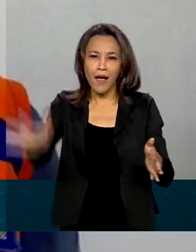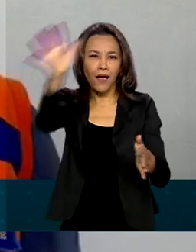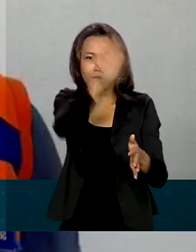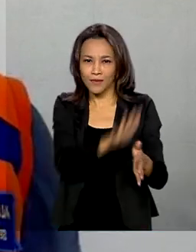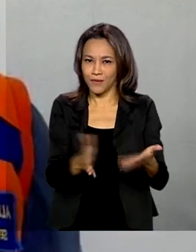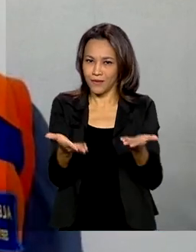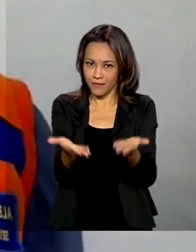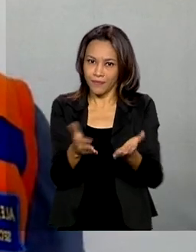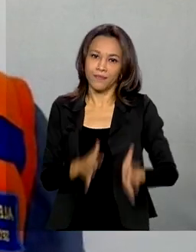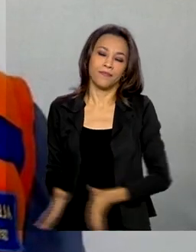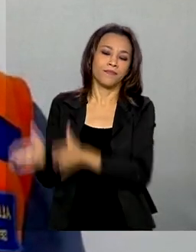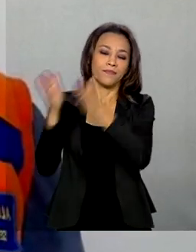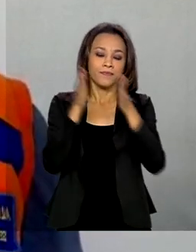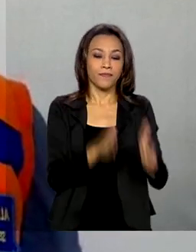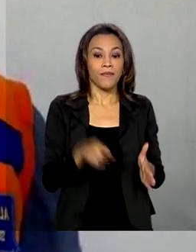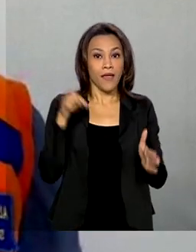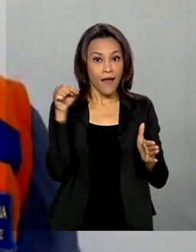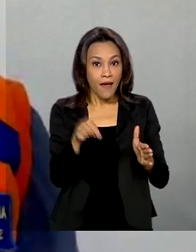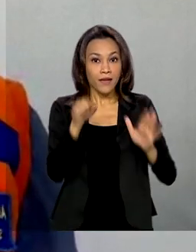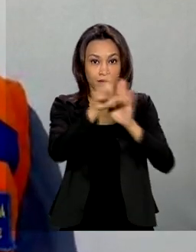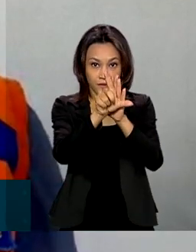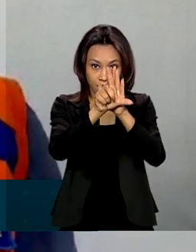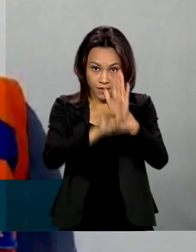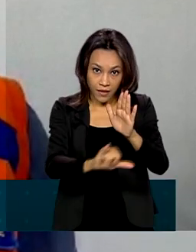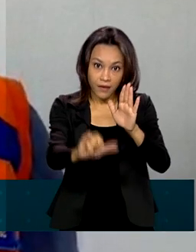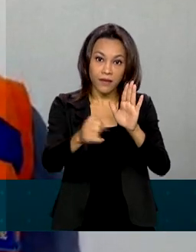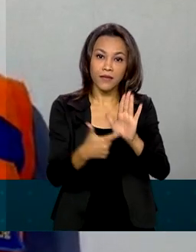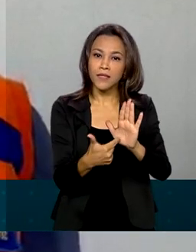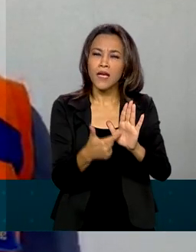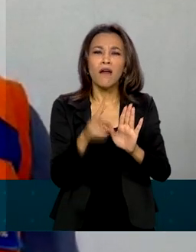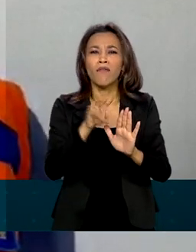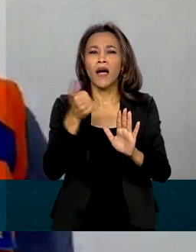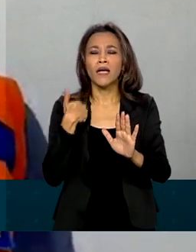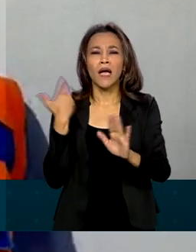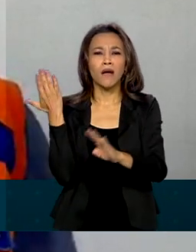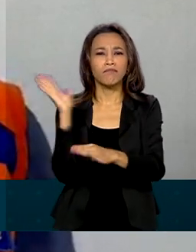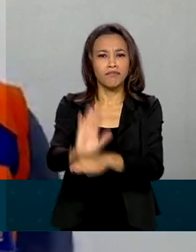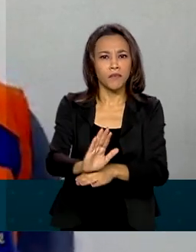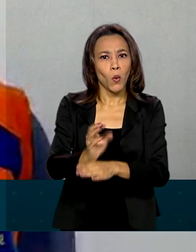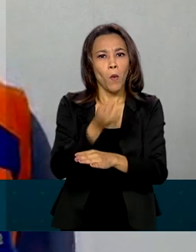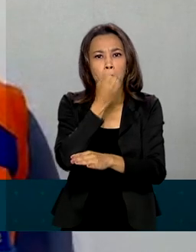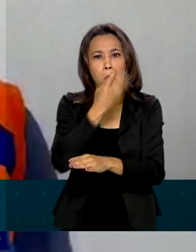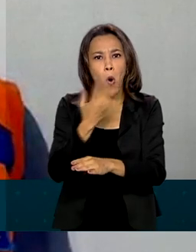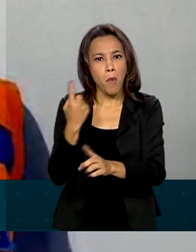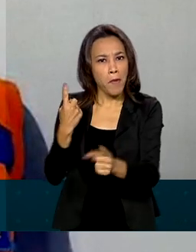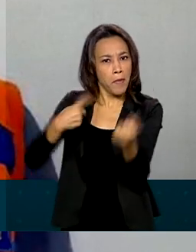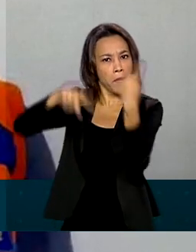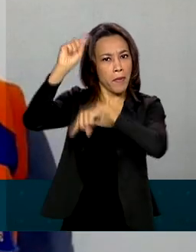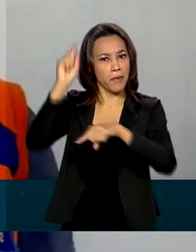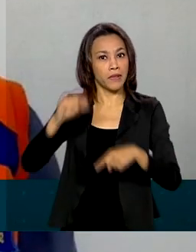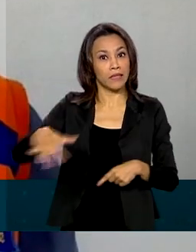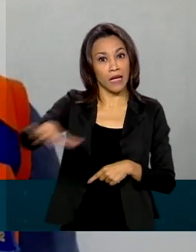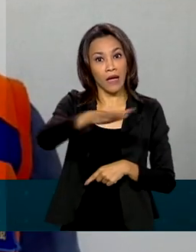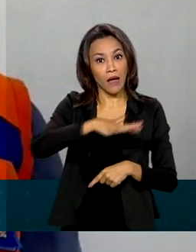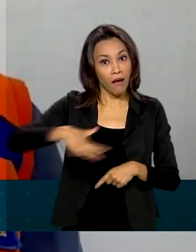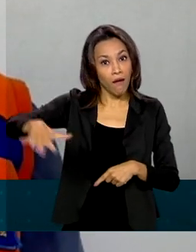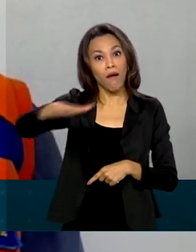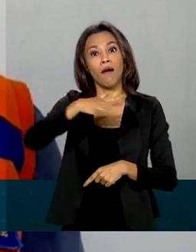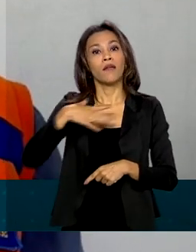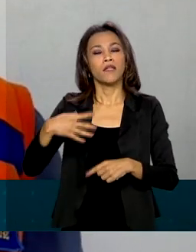Essa legislação proporcionará um grande avanço na gestão de riscos e desastres no Brasil